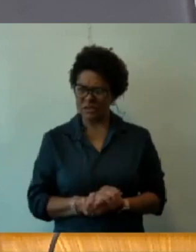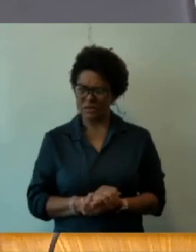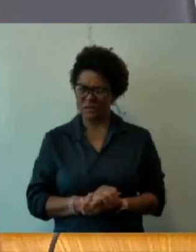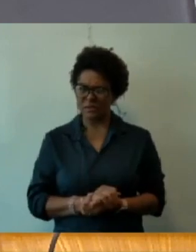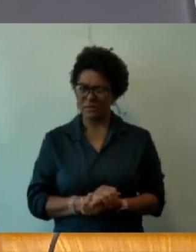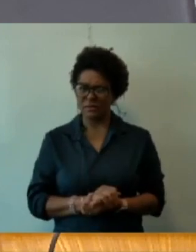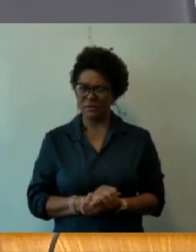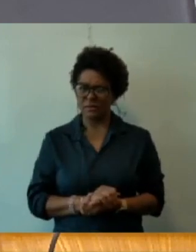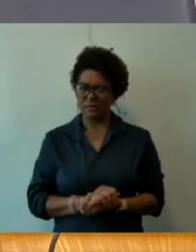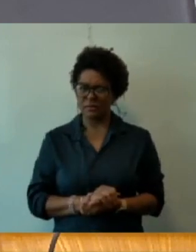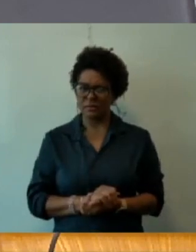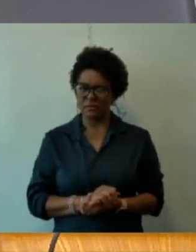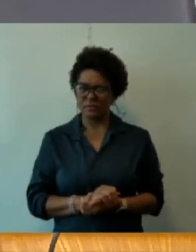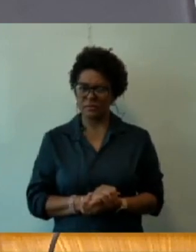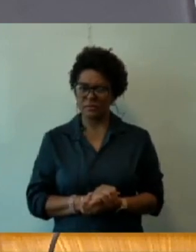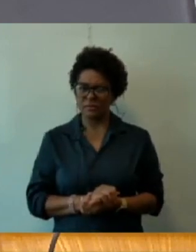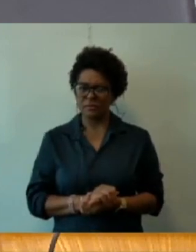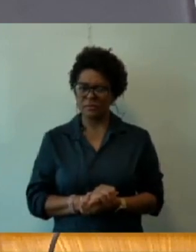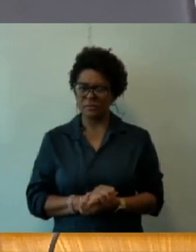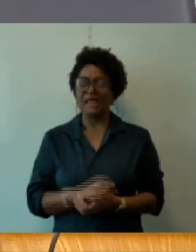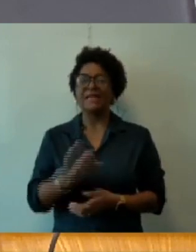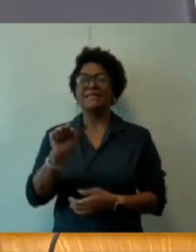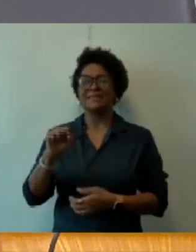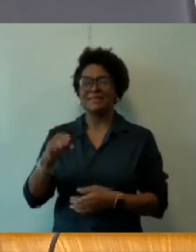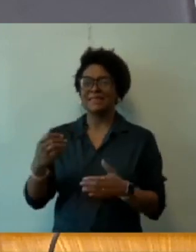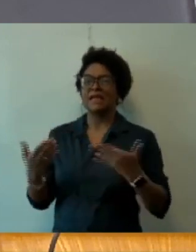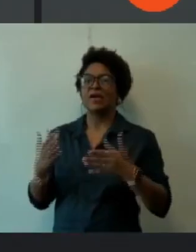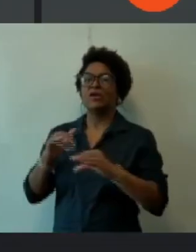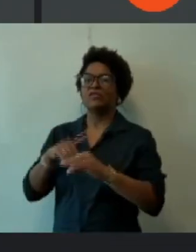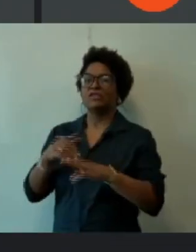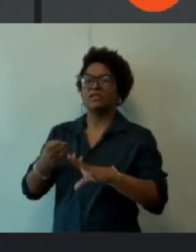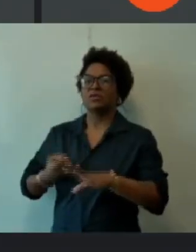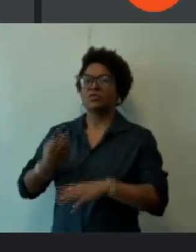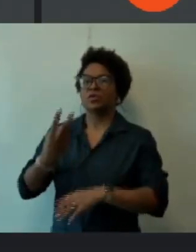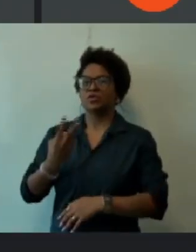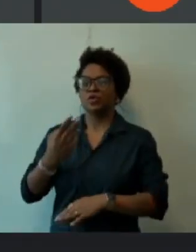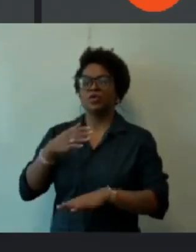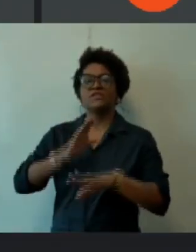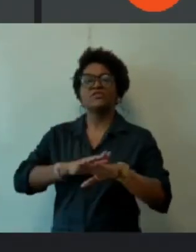Eu estou colocando para a votação item 2. A senhora é a relatora.